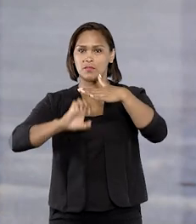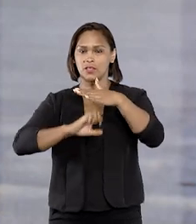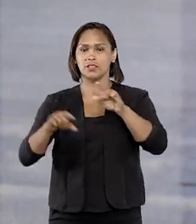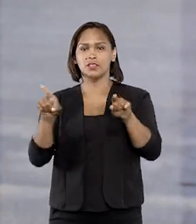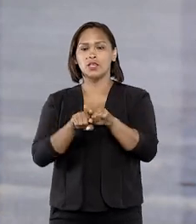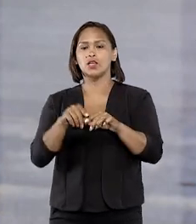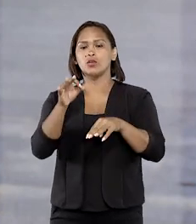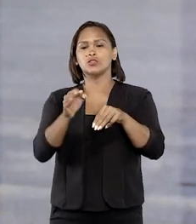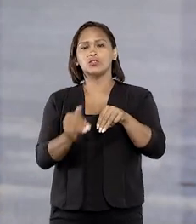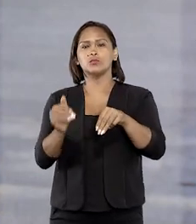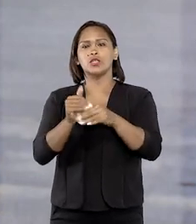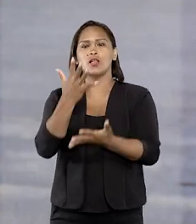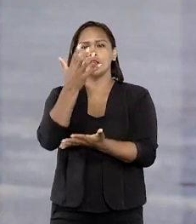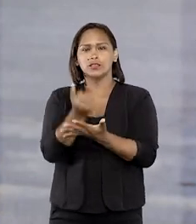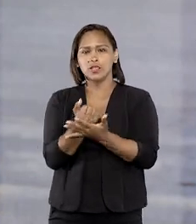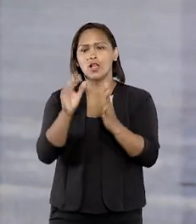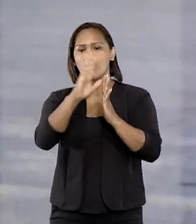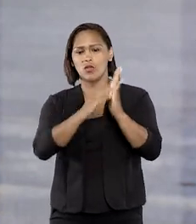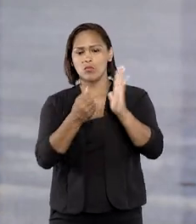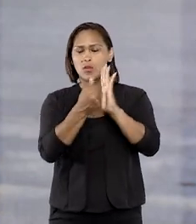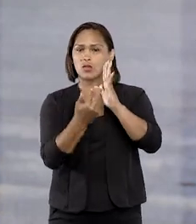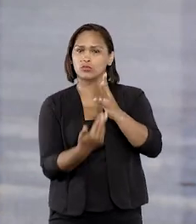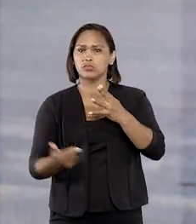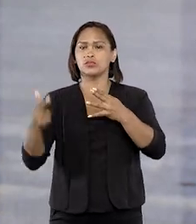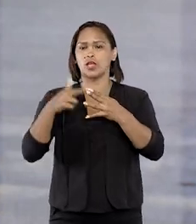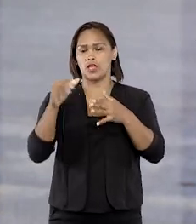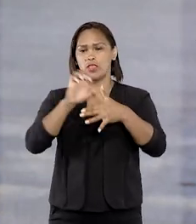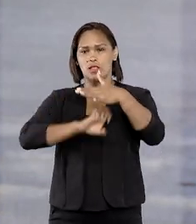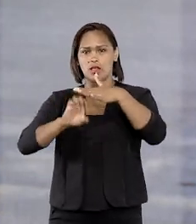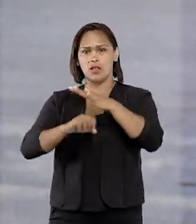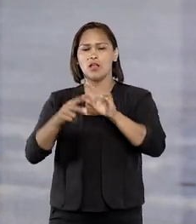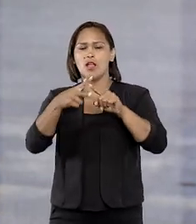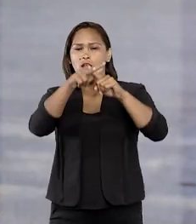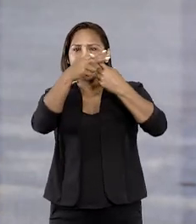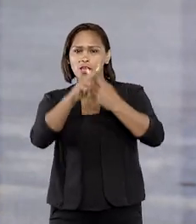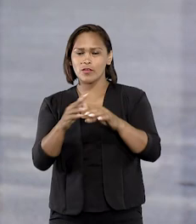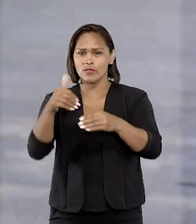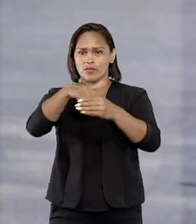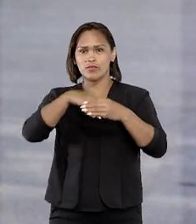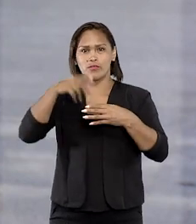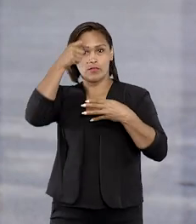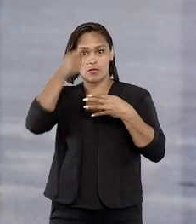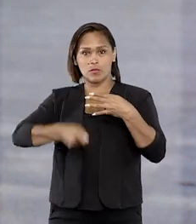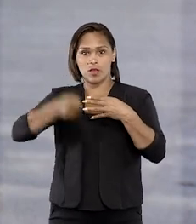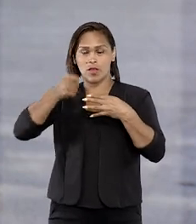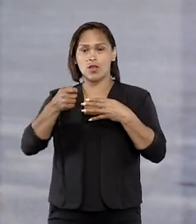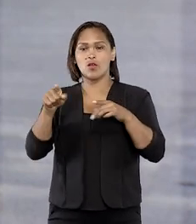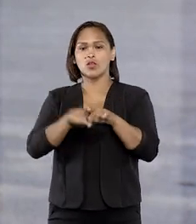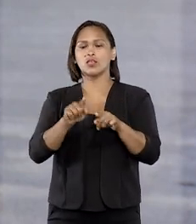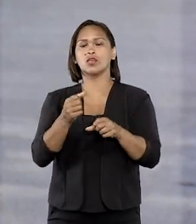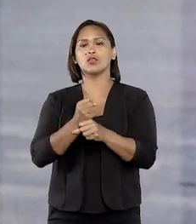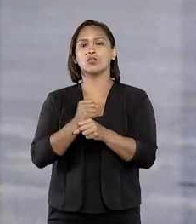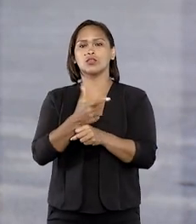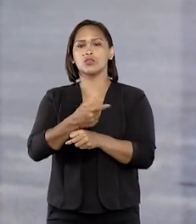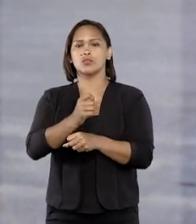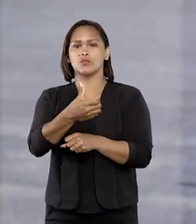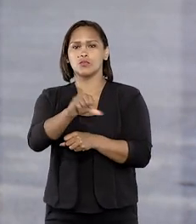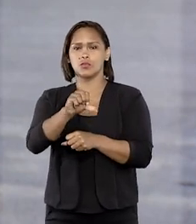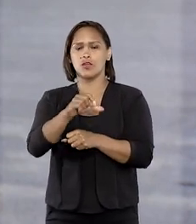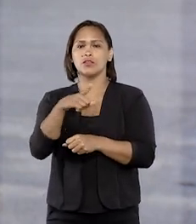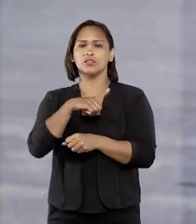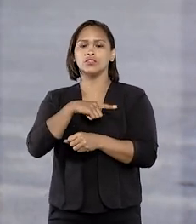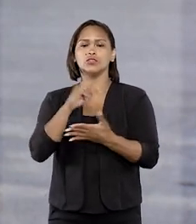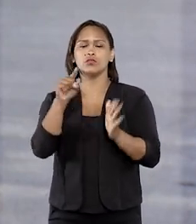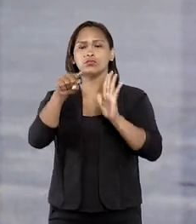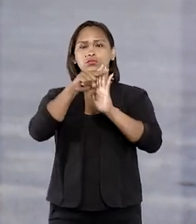estatal. Os ministros acolheram embargos de declaração da Eletrobras para reformar a córdão da sessão que em 2019